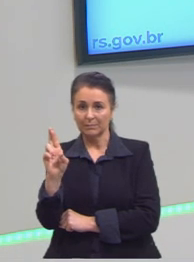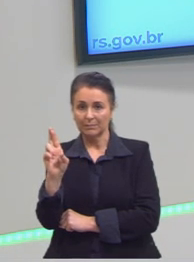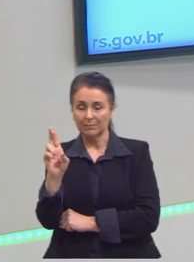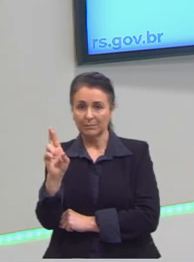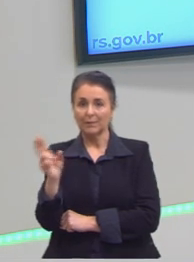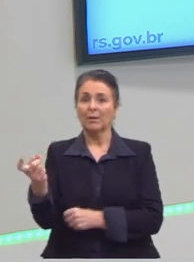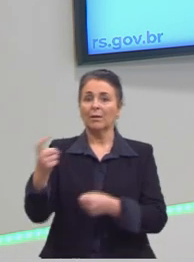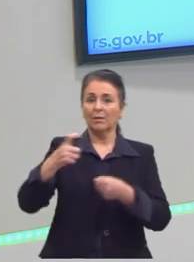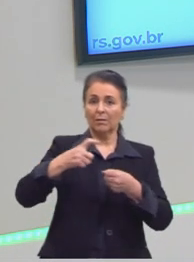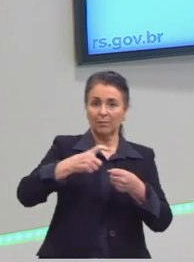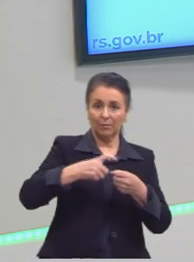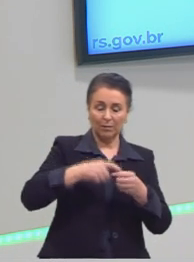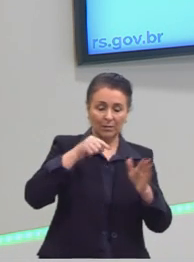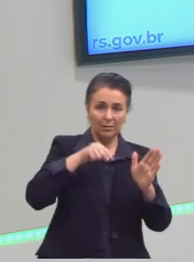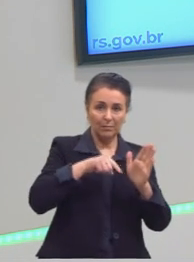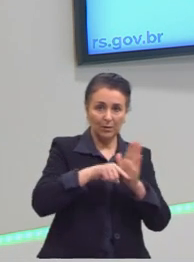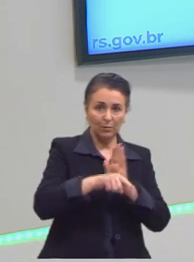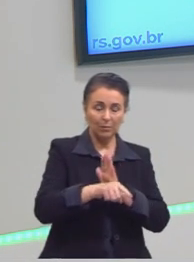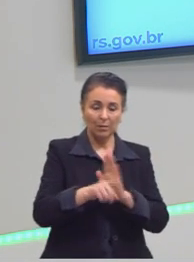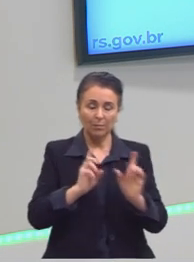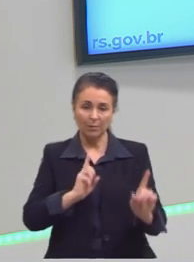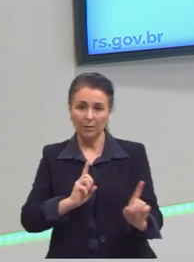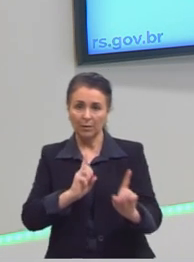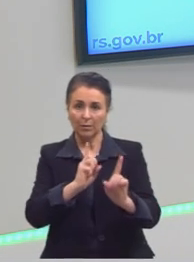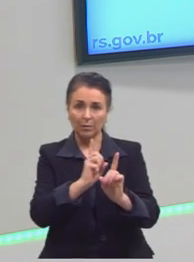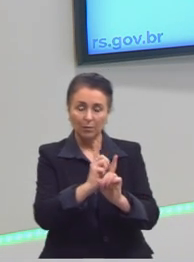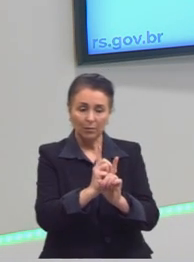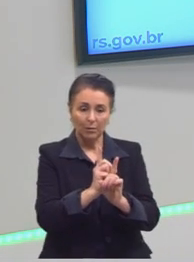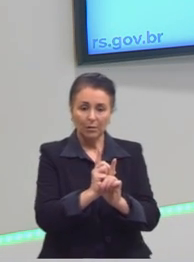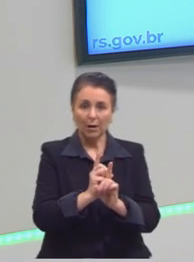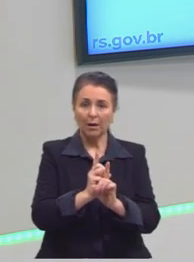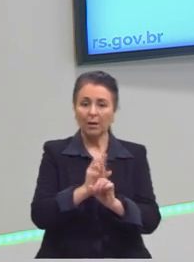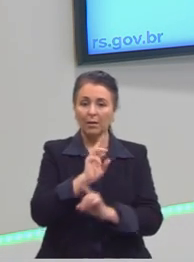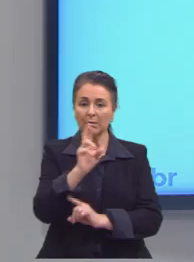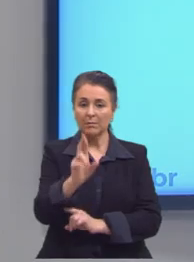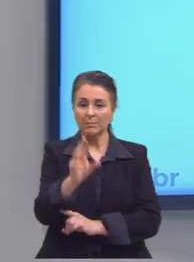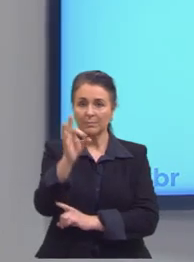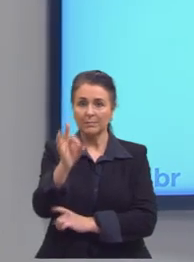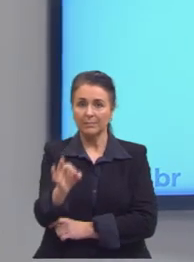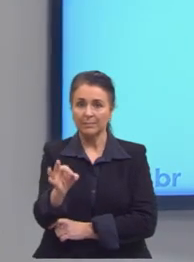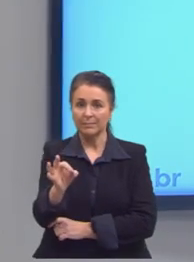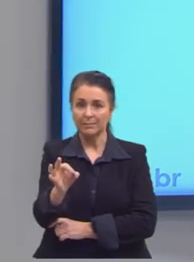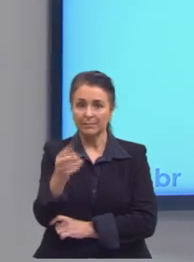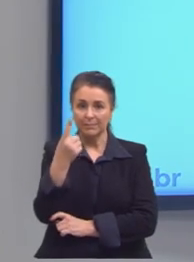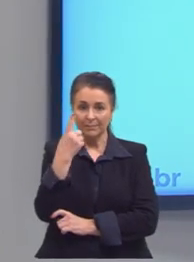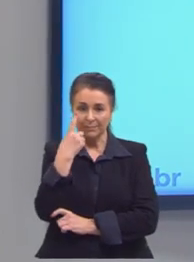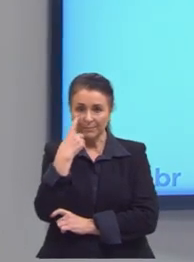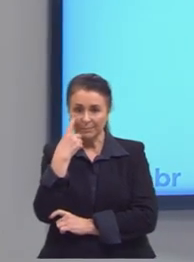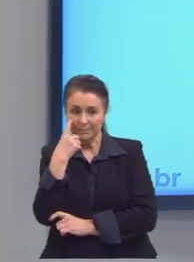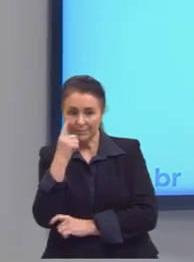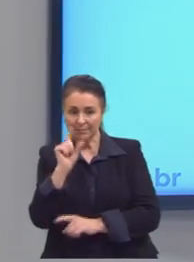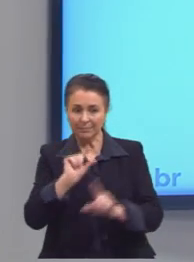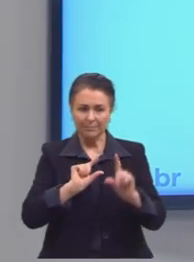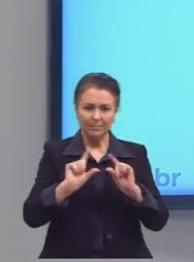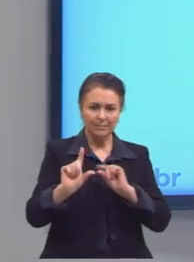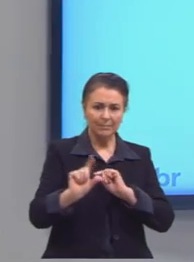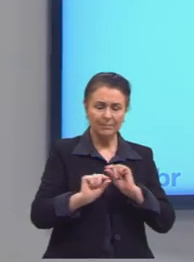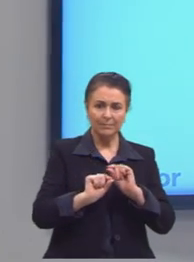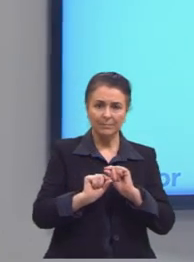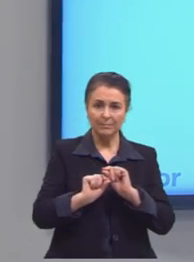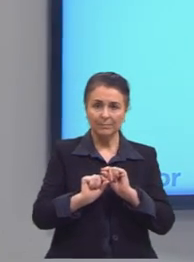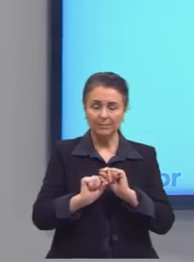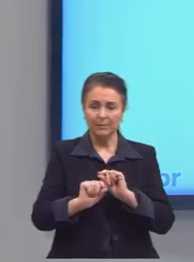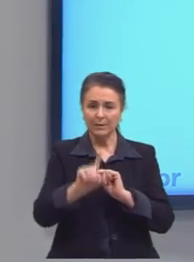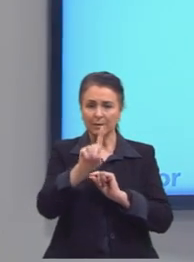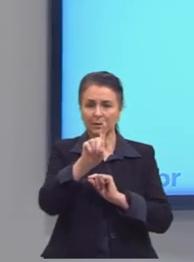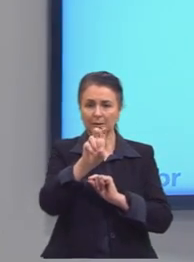Voltamos para a nossa questão, para localizar, então, a alternativa correta, né? Olhando aqui para as nossas alternativas, R